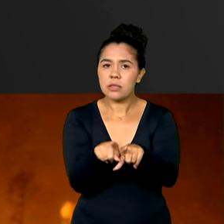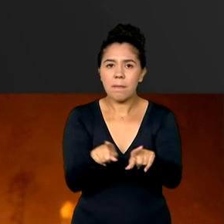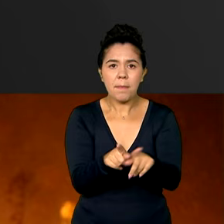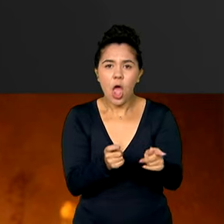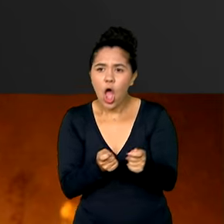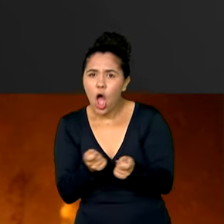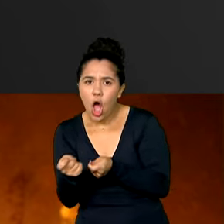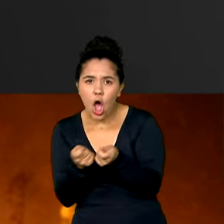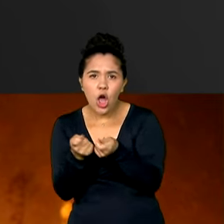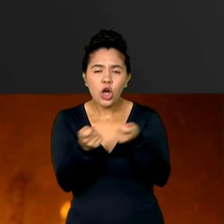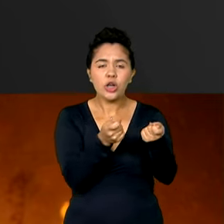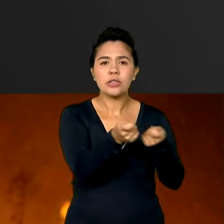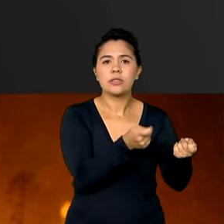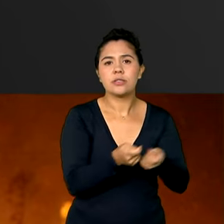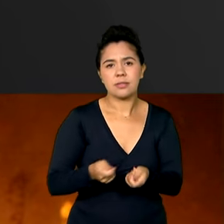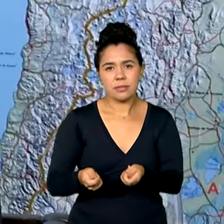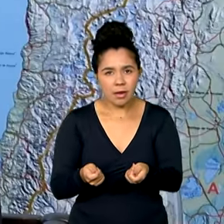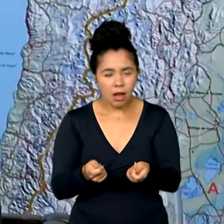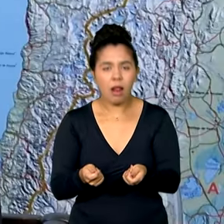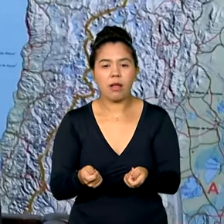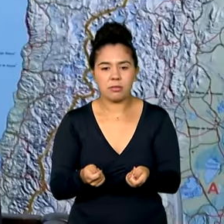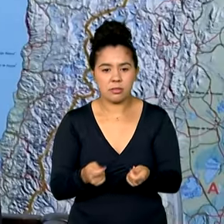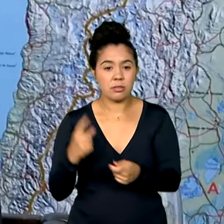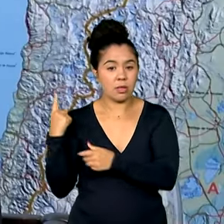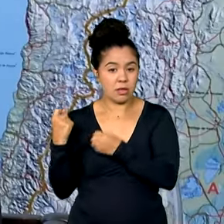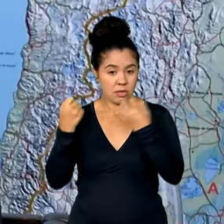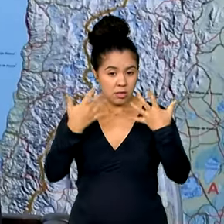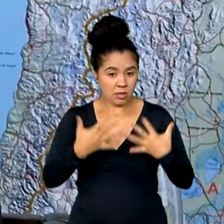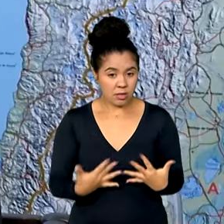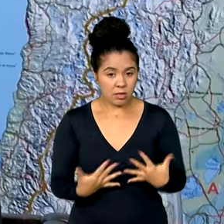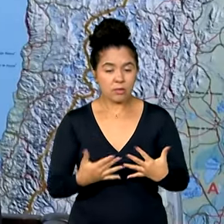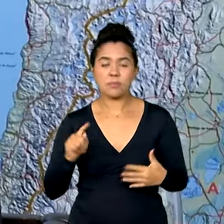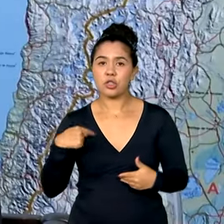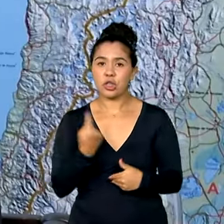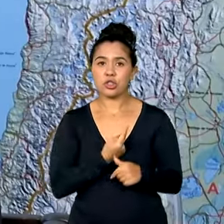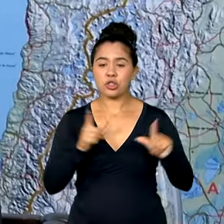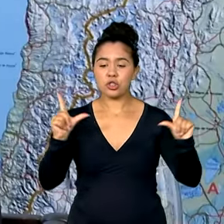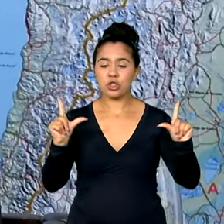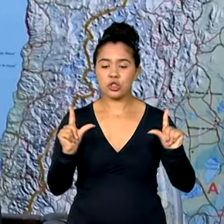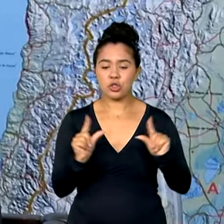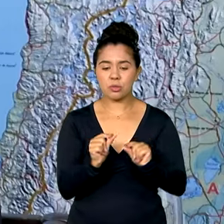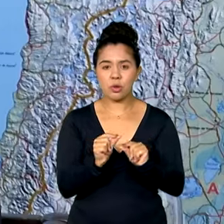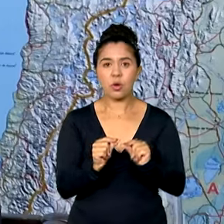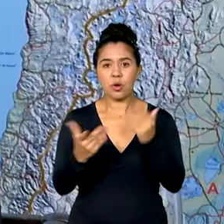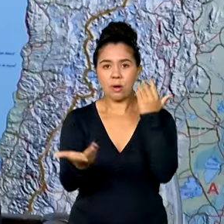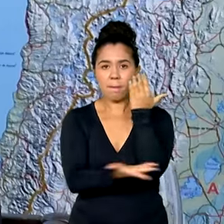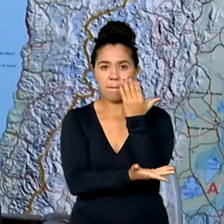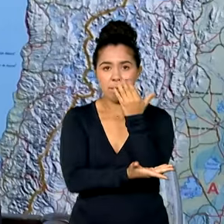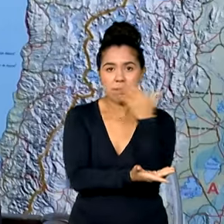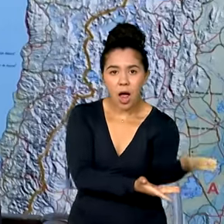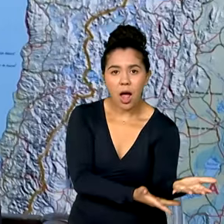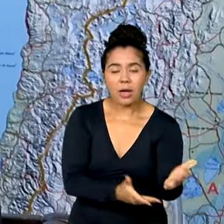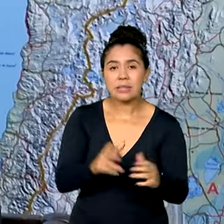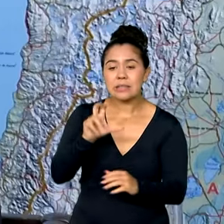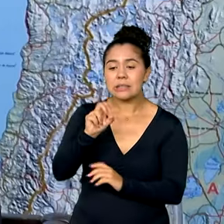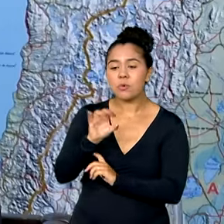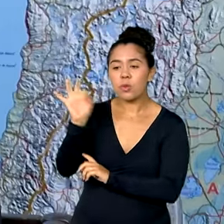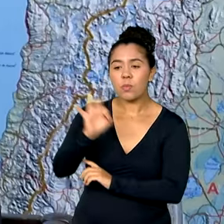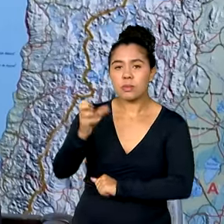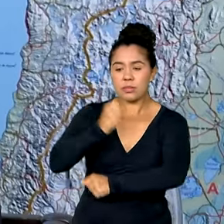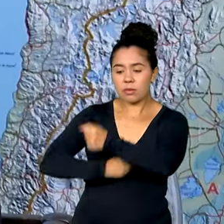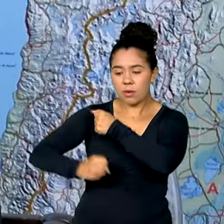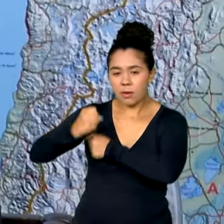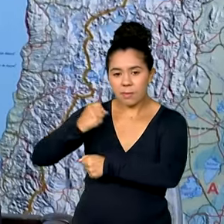fogo para manejo e limpeza de áreas. Nós reduzimos desmatamento em 50% o ano passado, 45